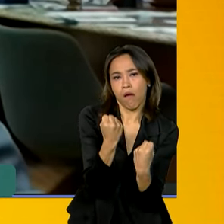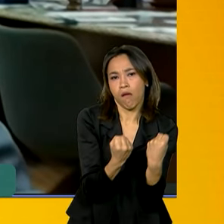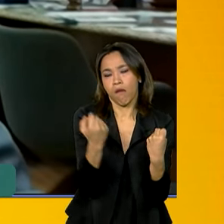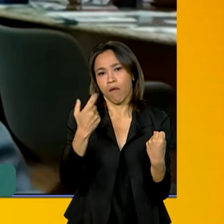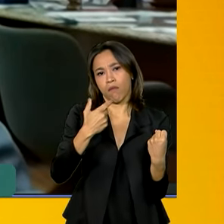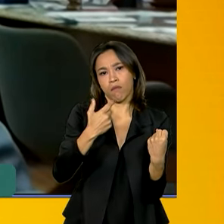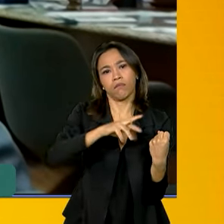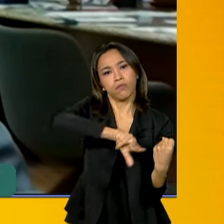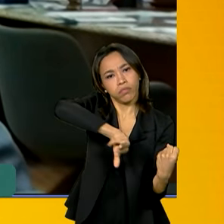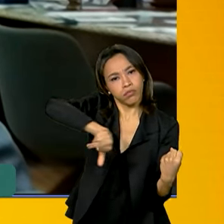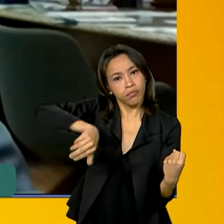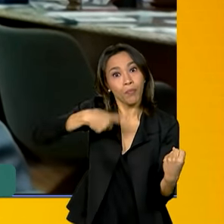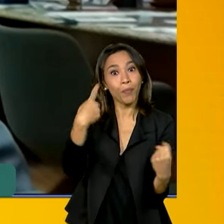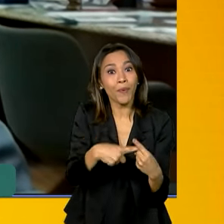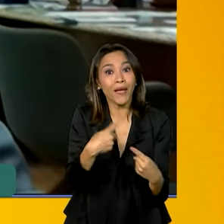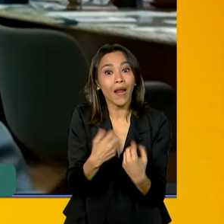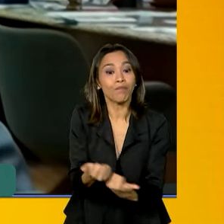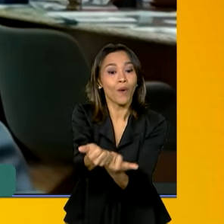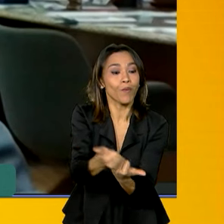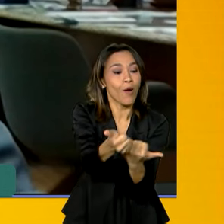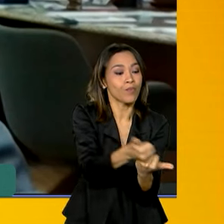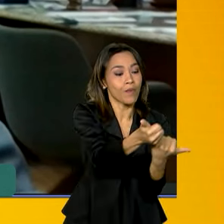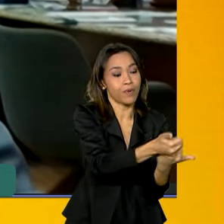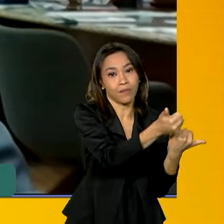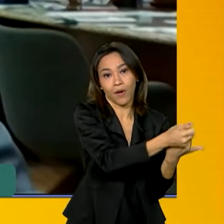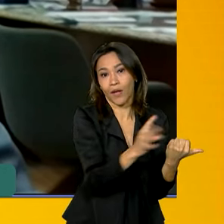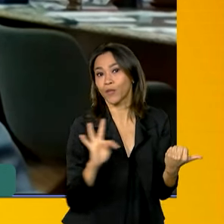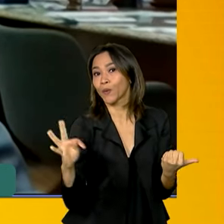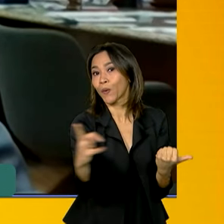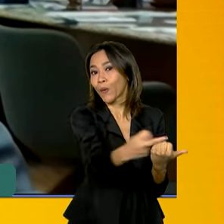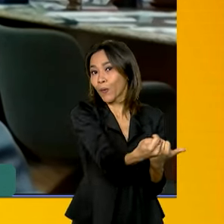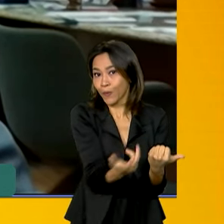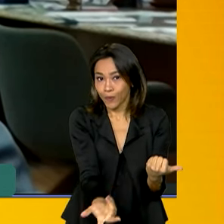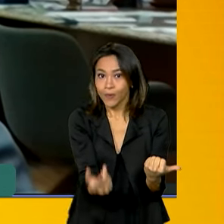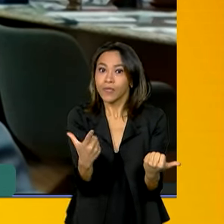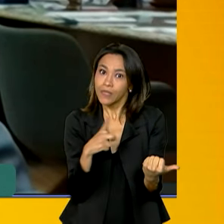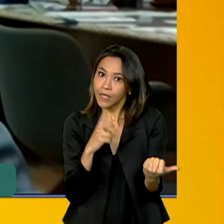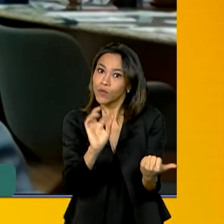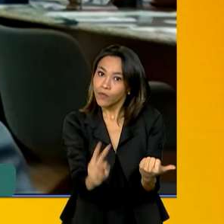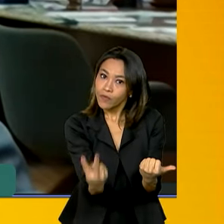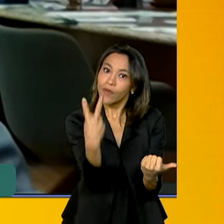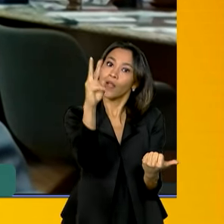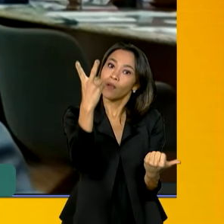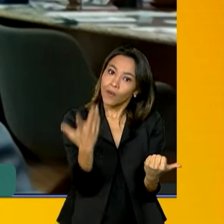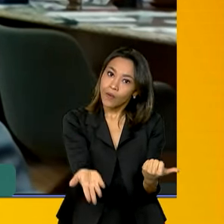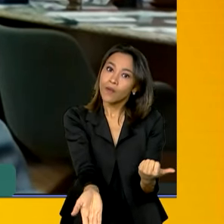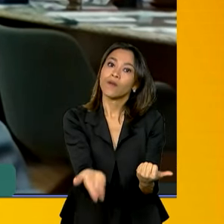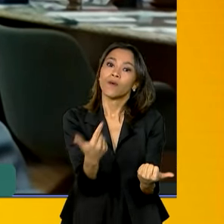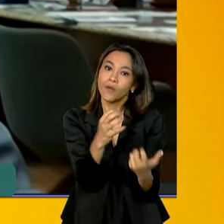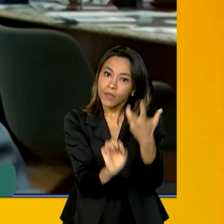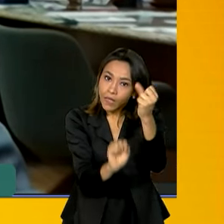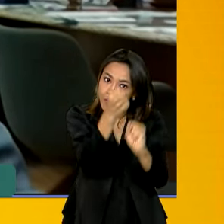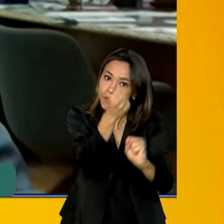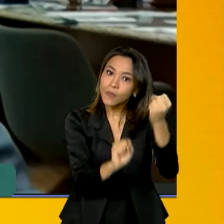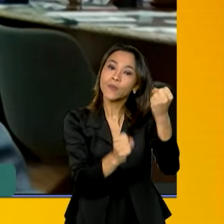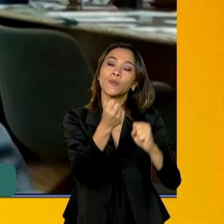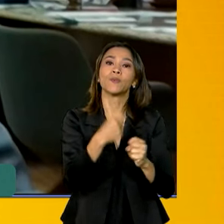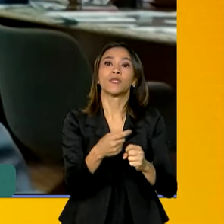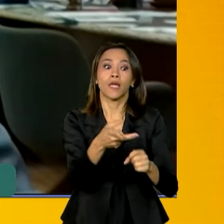trabalha para todo mundo, ajuda a agregar valor na agroindústria, ajuda também a acessar